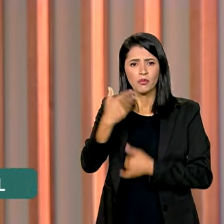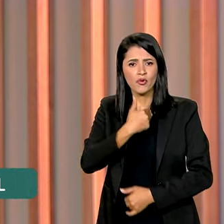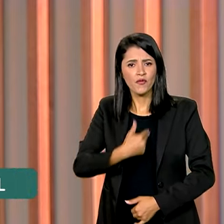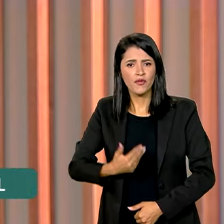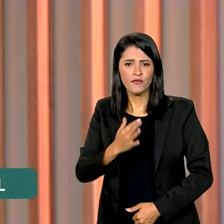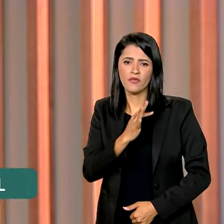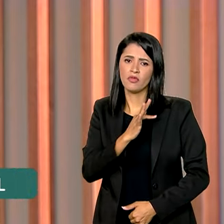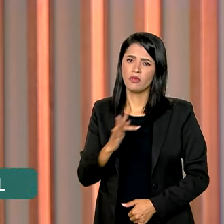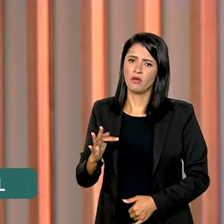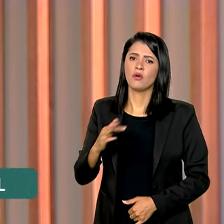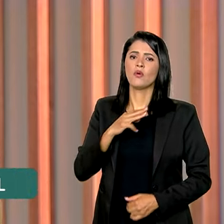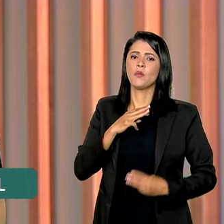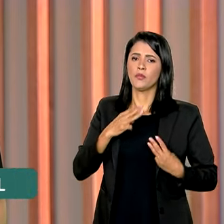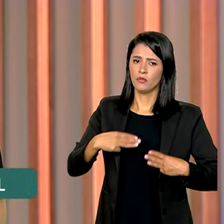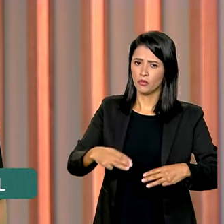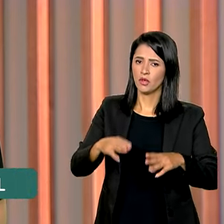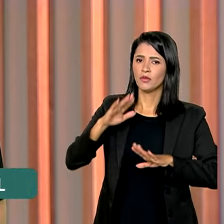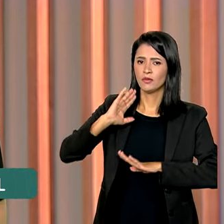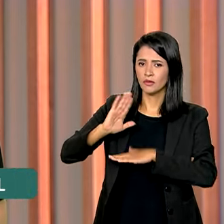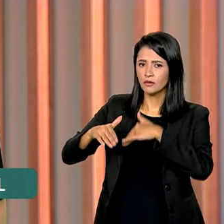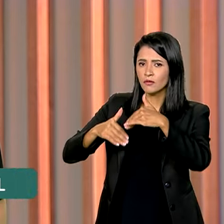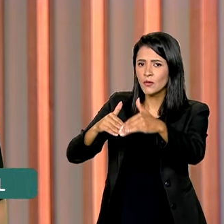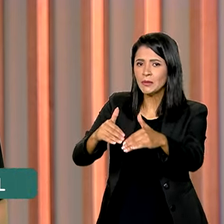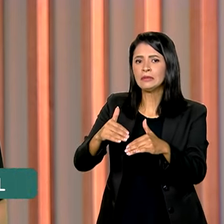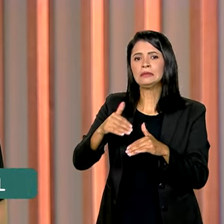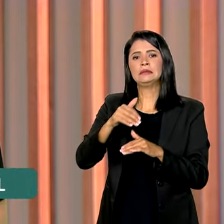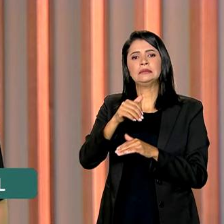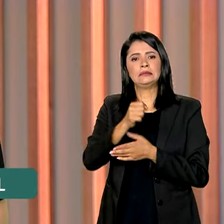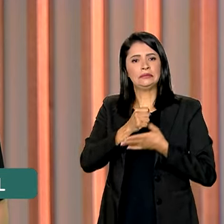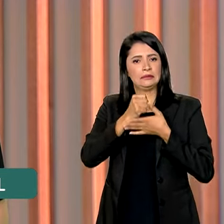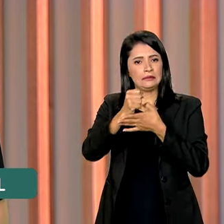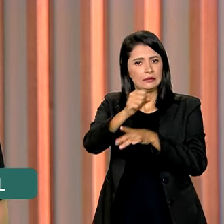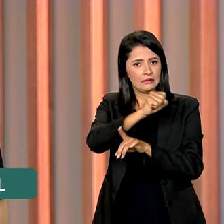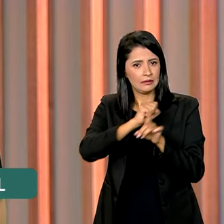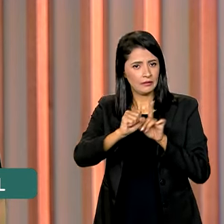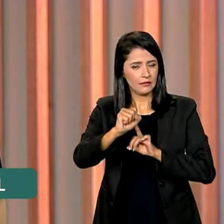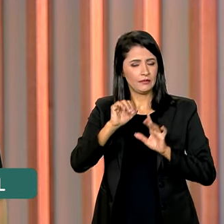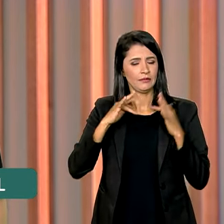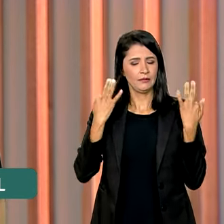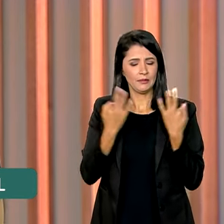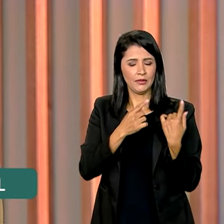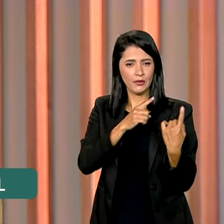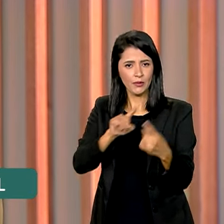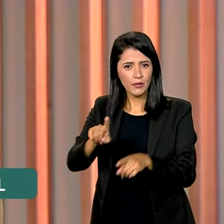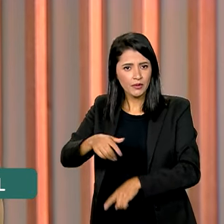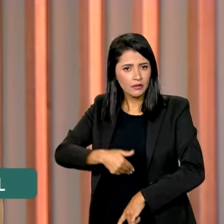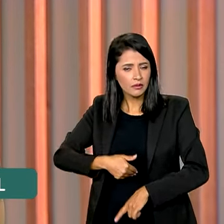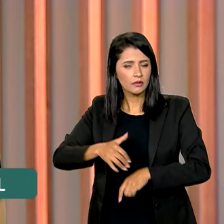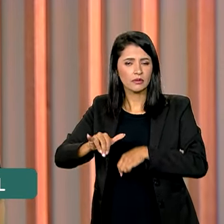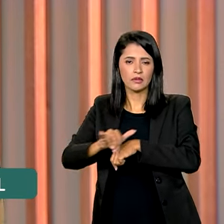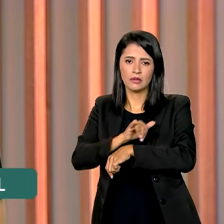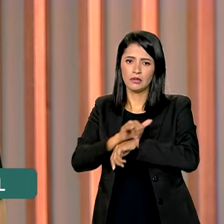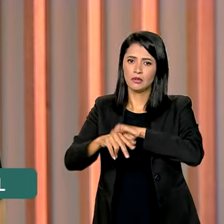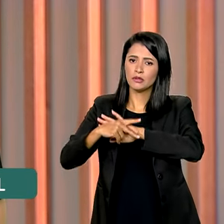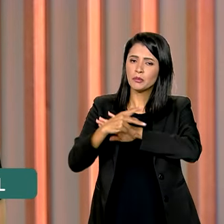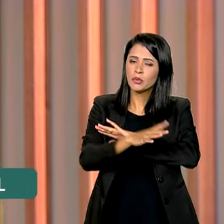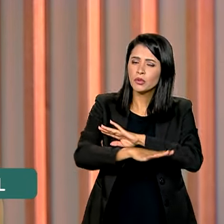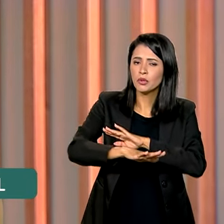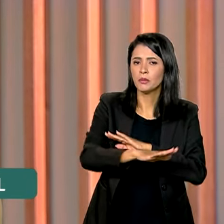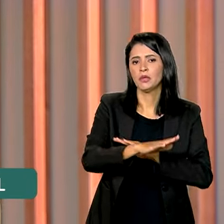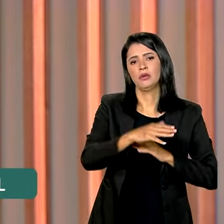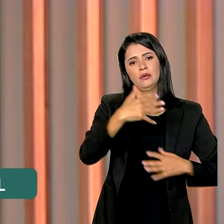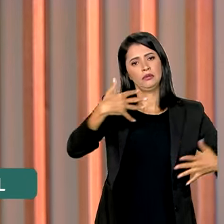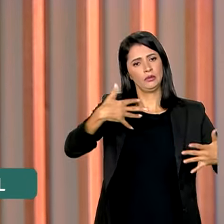federal. E o Ministério do Desenvolvimento e Assistência Social, Família e Combate à Fome tem uma estratégia voltada a esse público